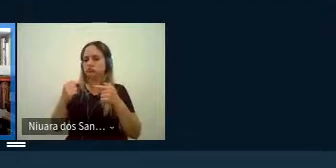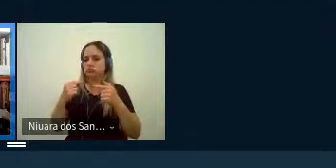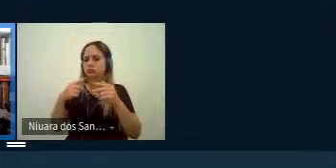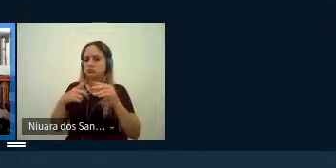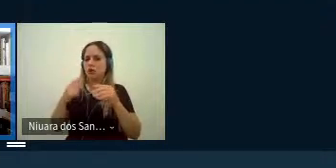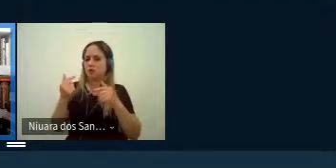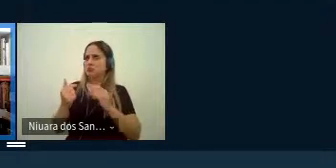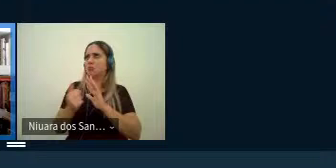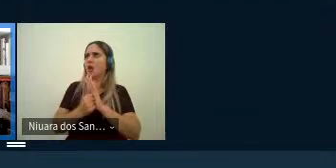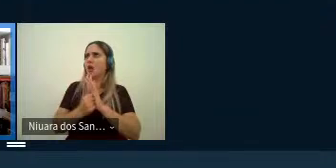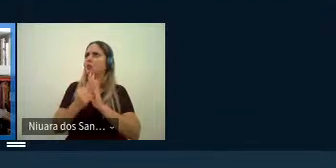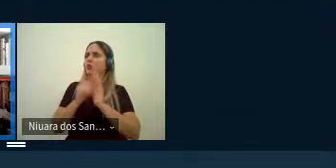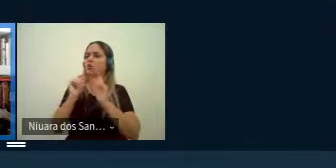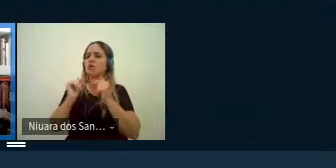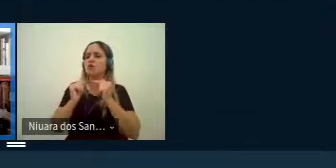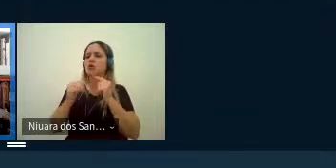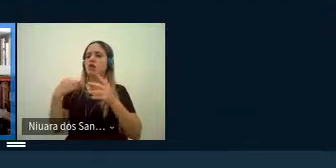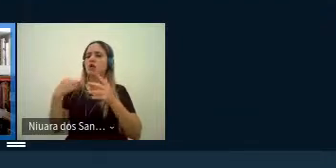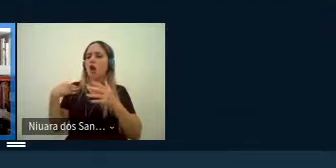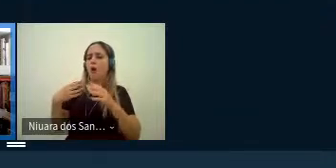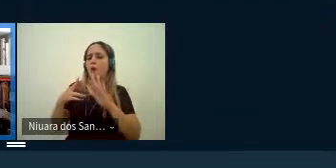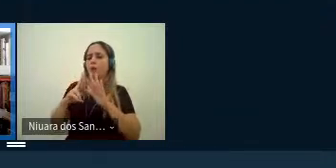né como mostro no slide ambas vão